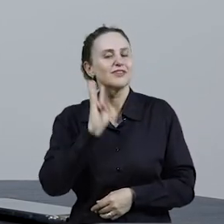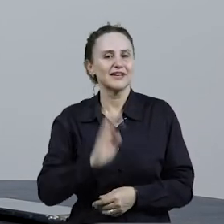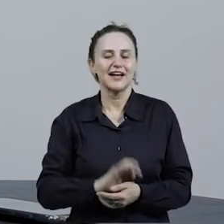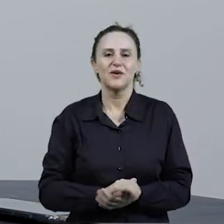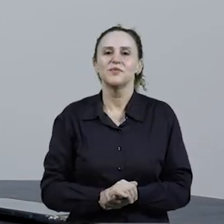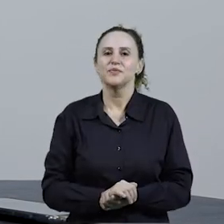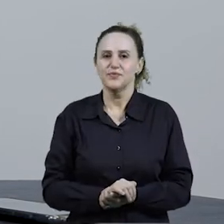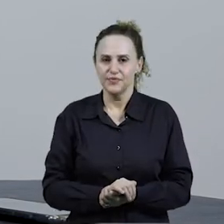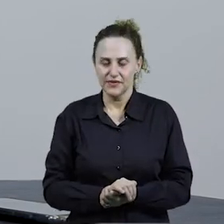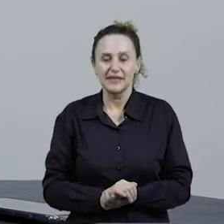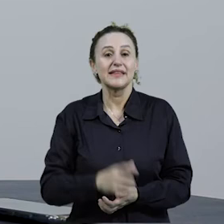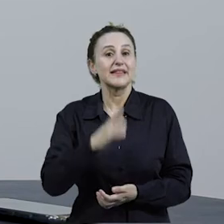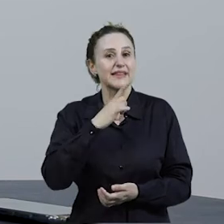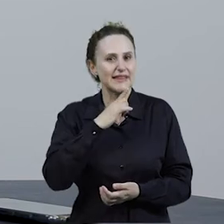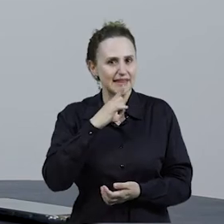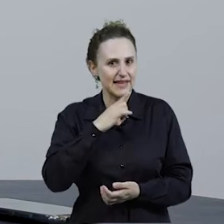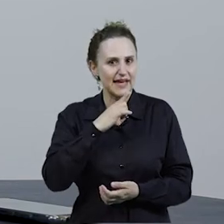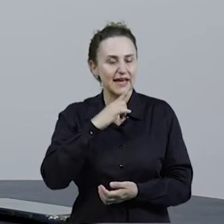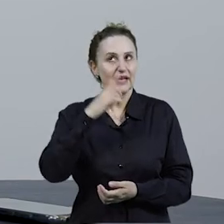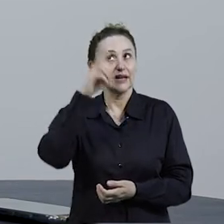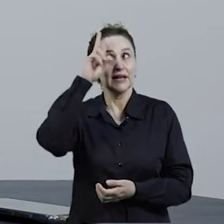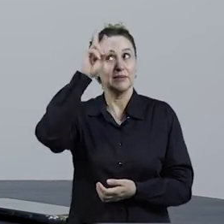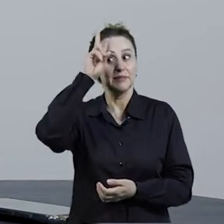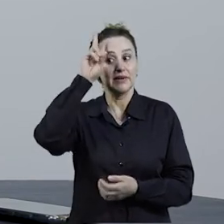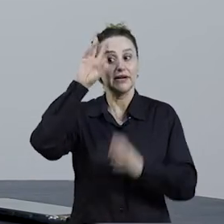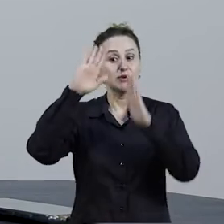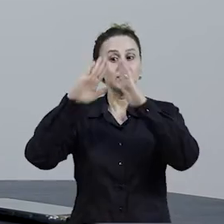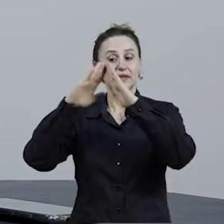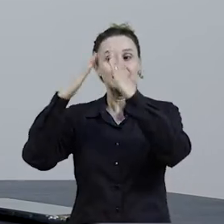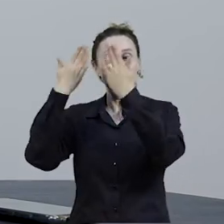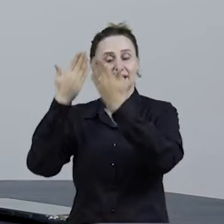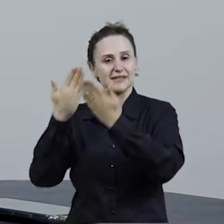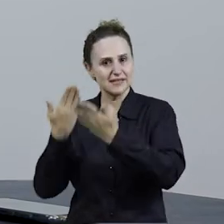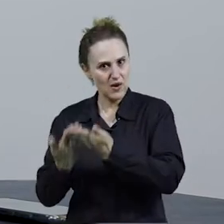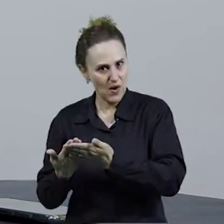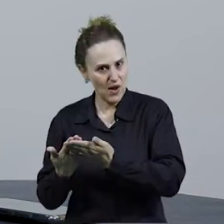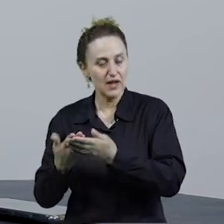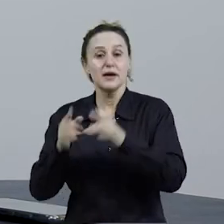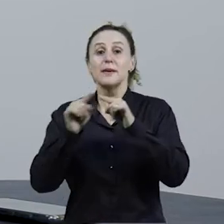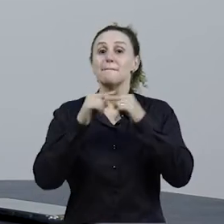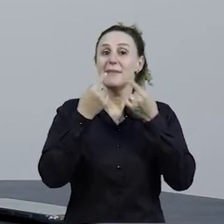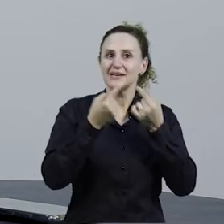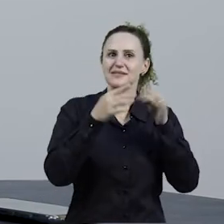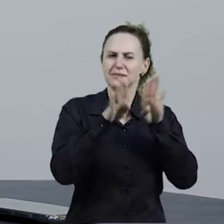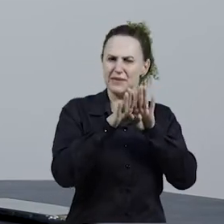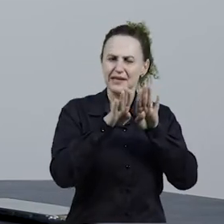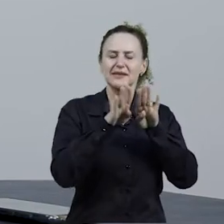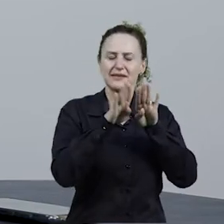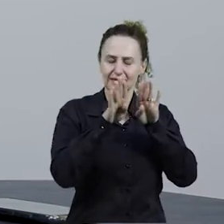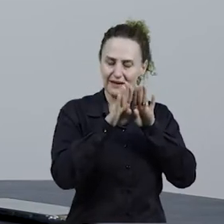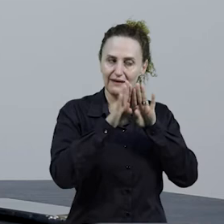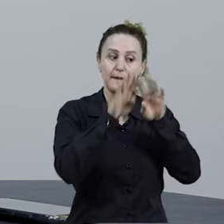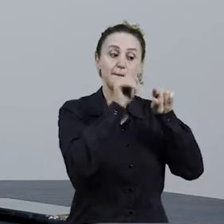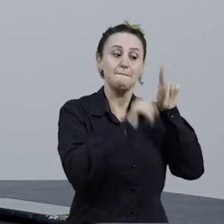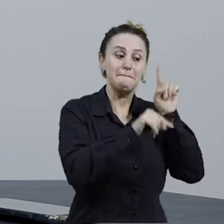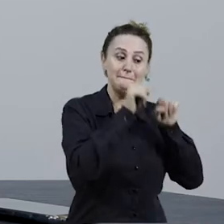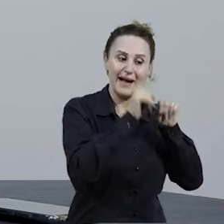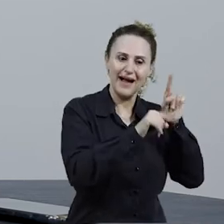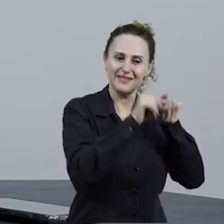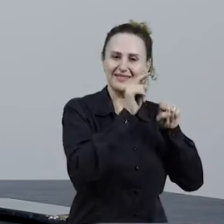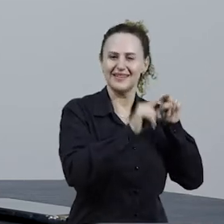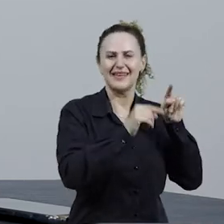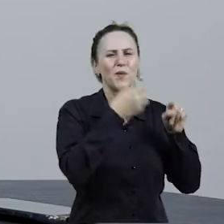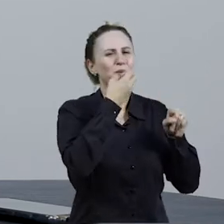Não esqueçam, tem um pezinho na escola, também tem uma unidade didática mostrando como que a produção